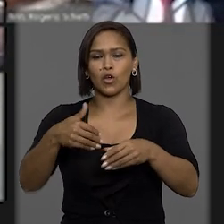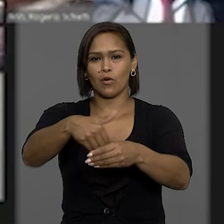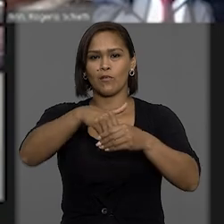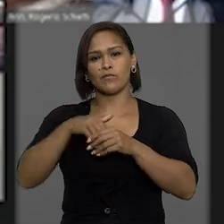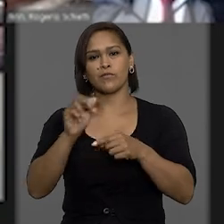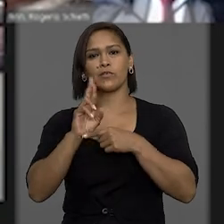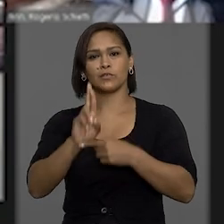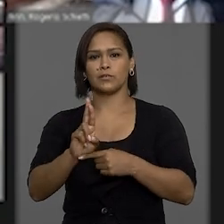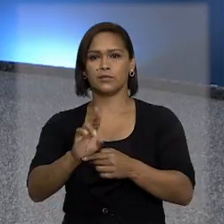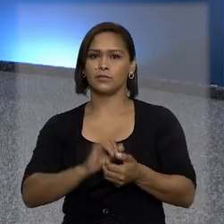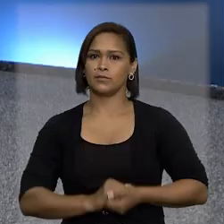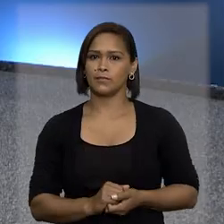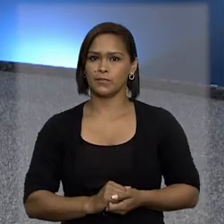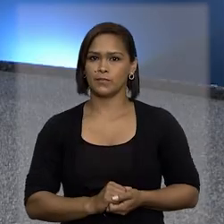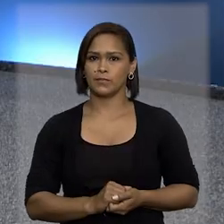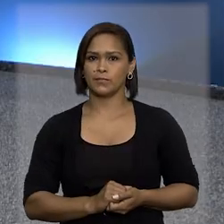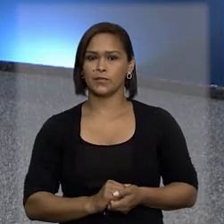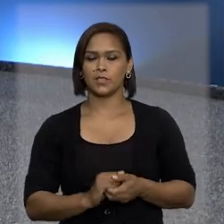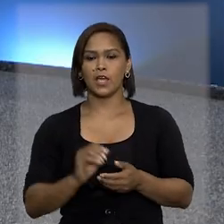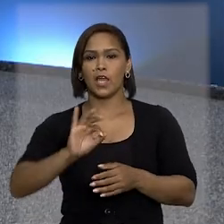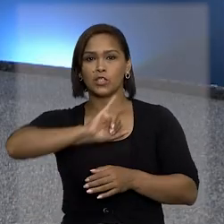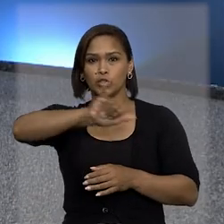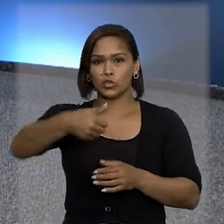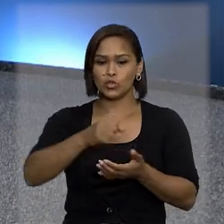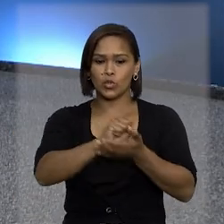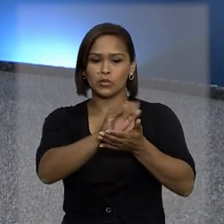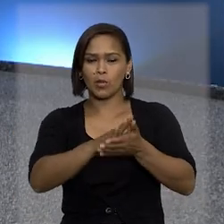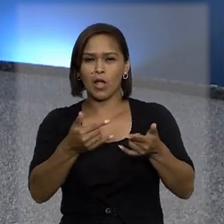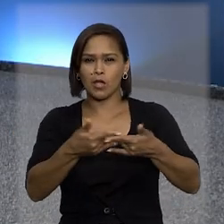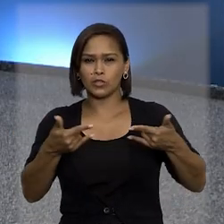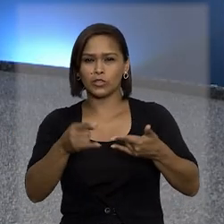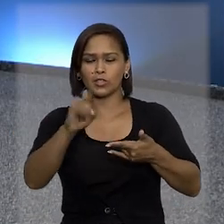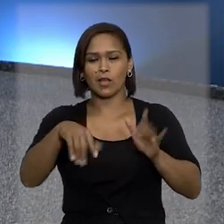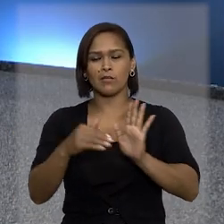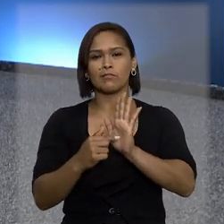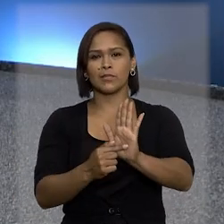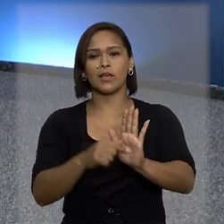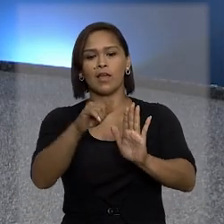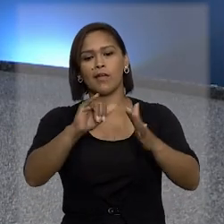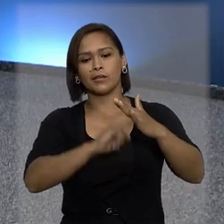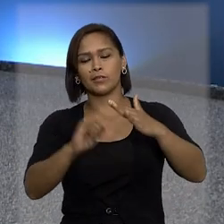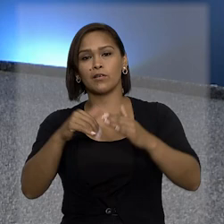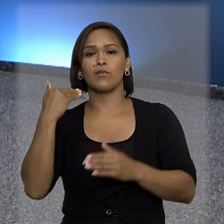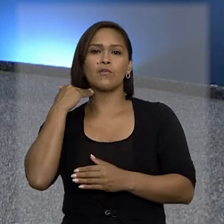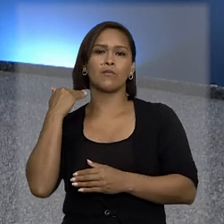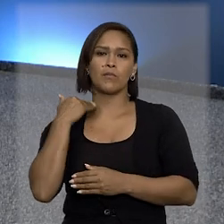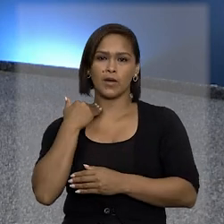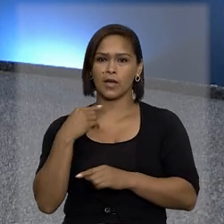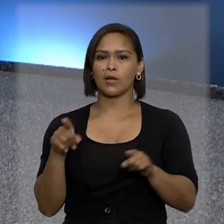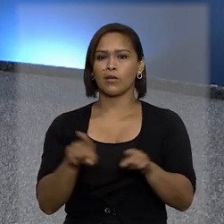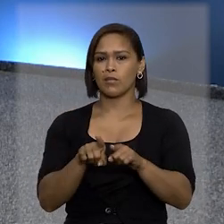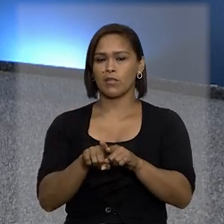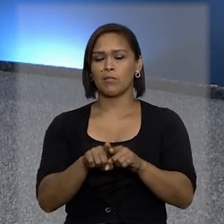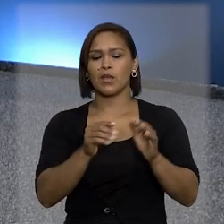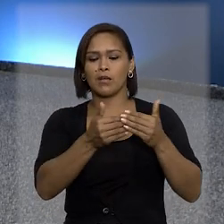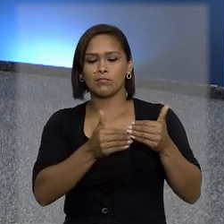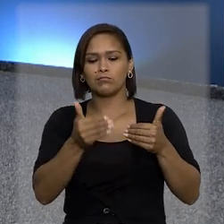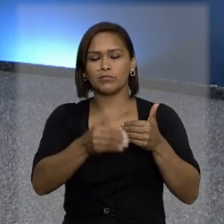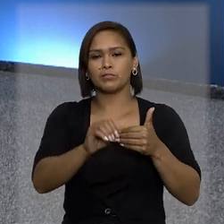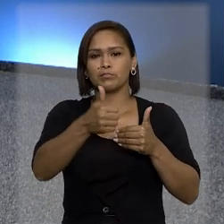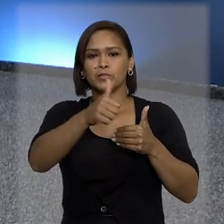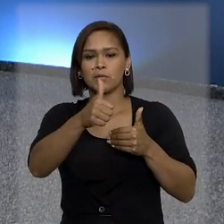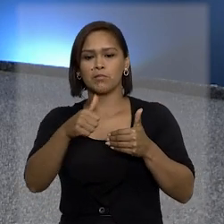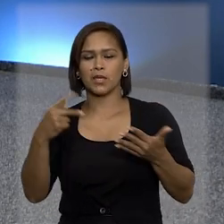voto do relator. Juros de mora sobre cheque não apresentado à instituição financeira incidem a partir do